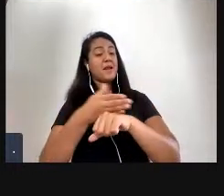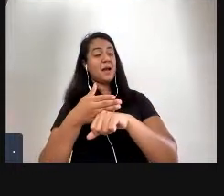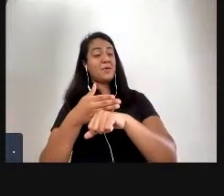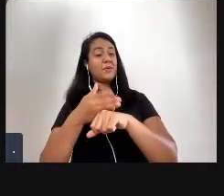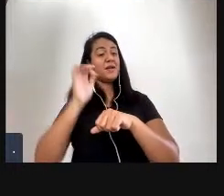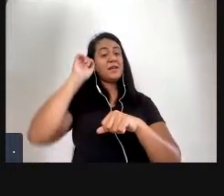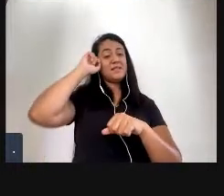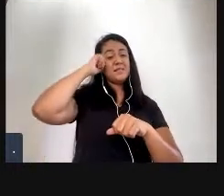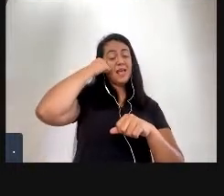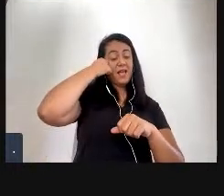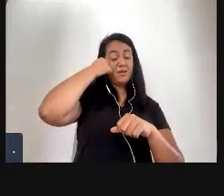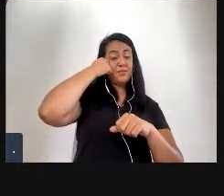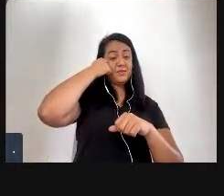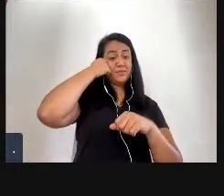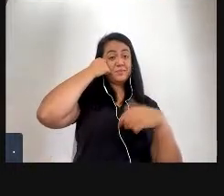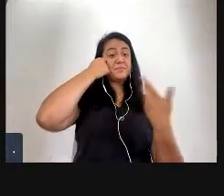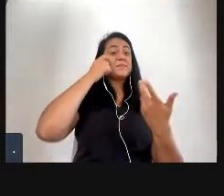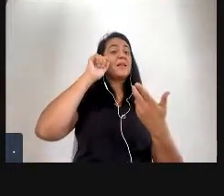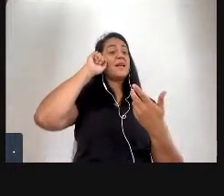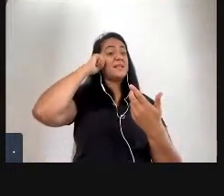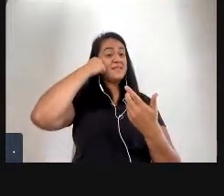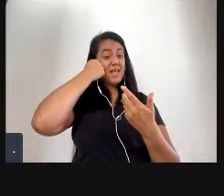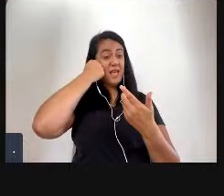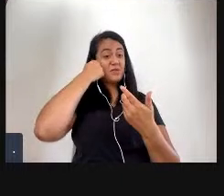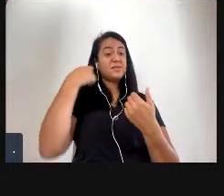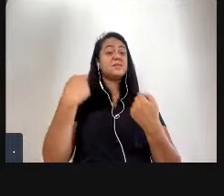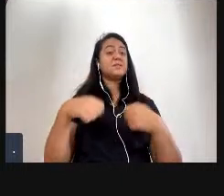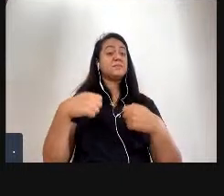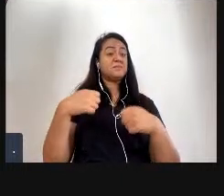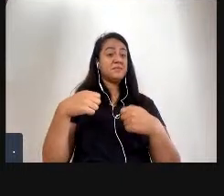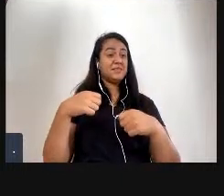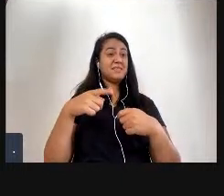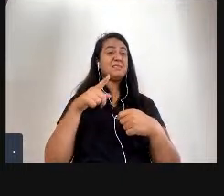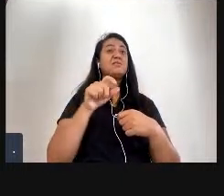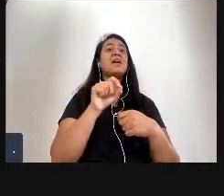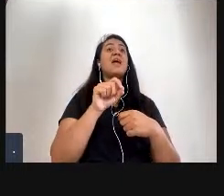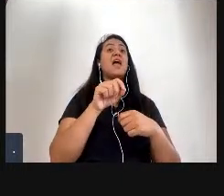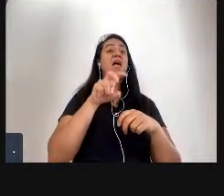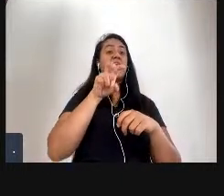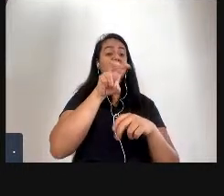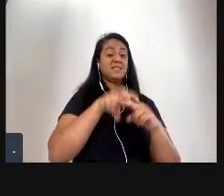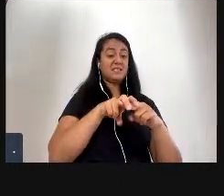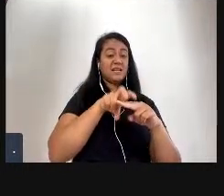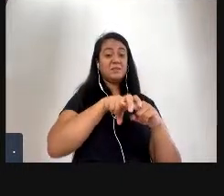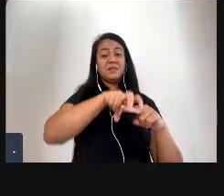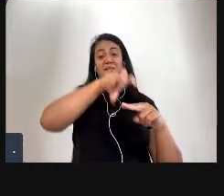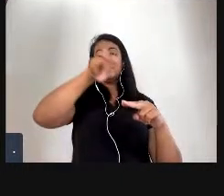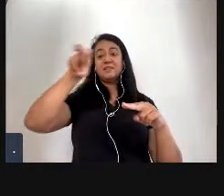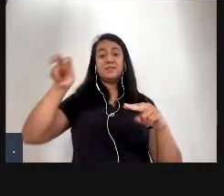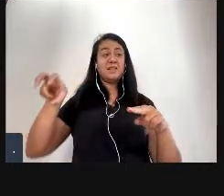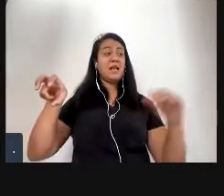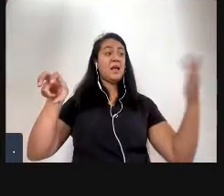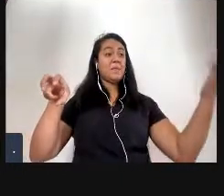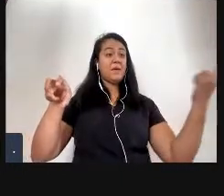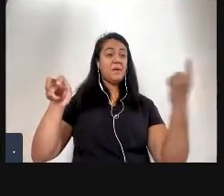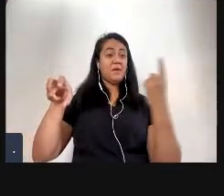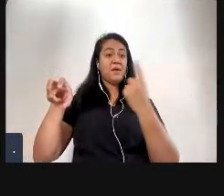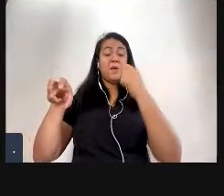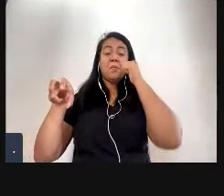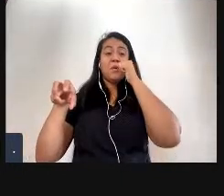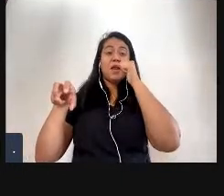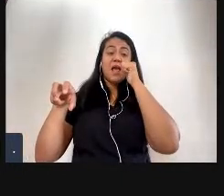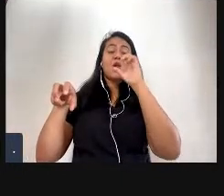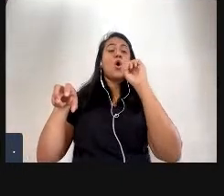não há lugar deve levantar-se para dar lugar aos brancos inclusive mulheres negras devem ceder lugar a qualquer homem branco